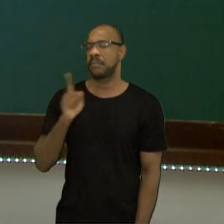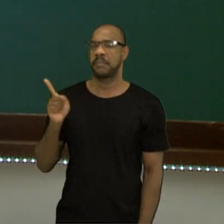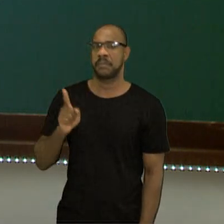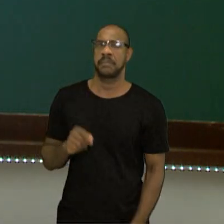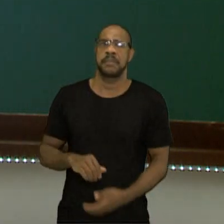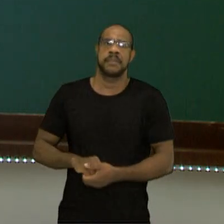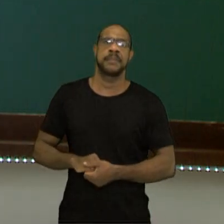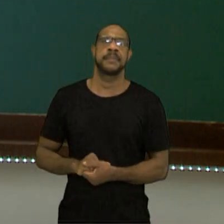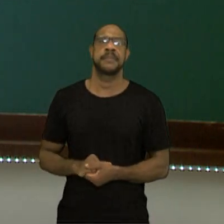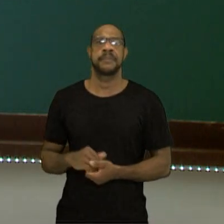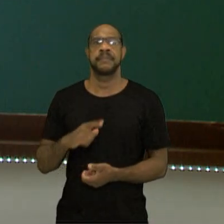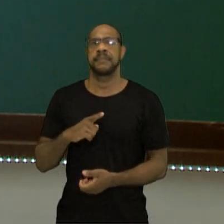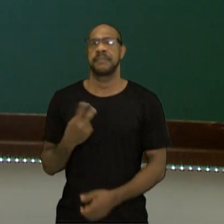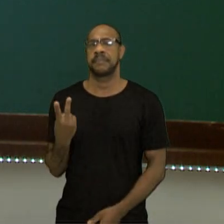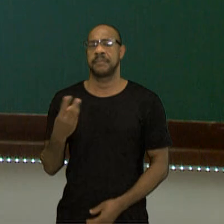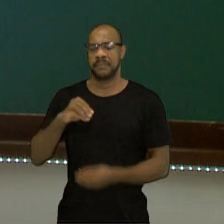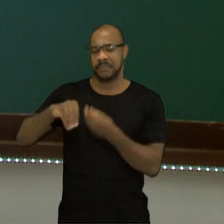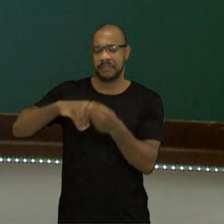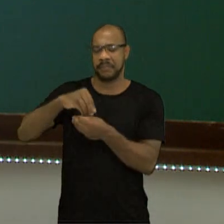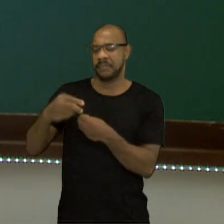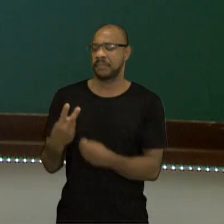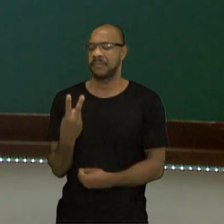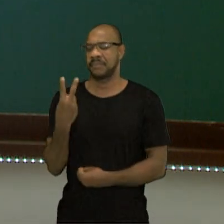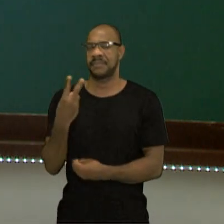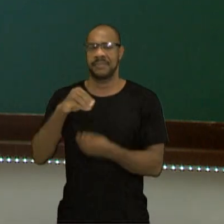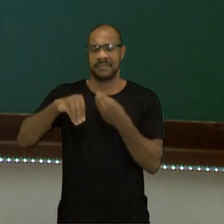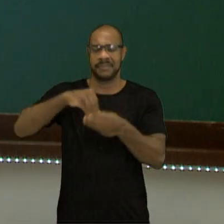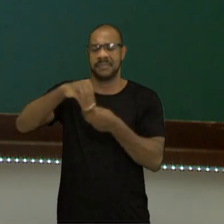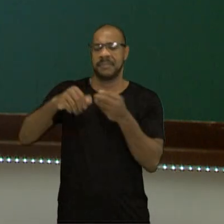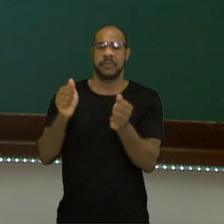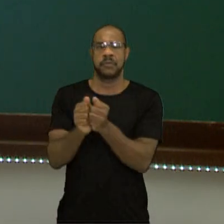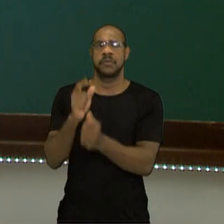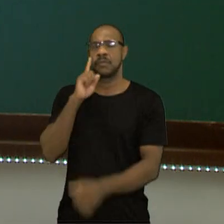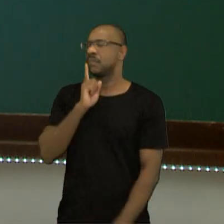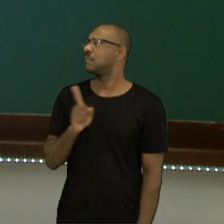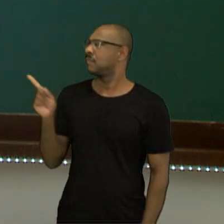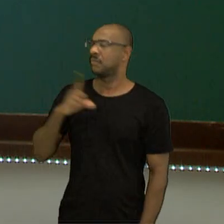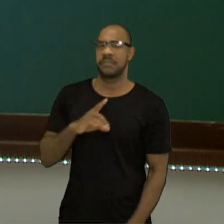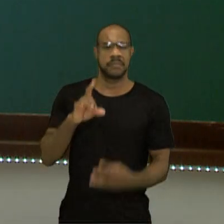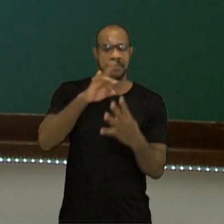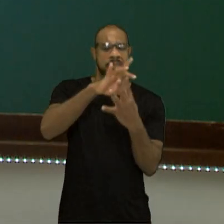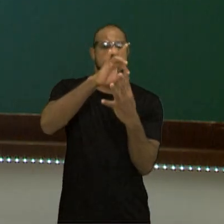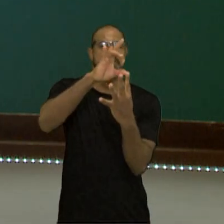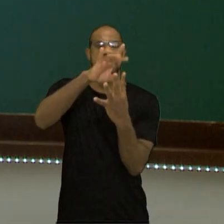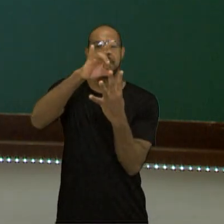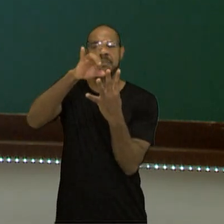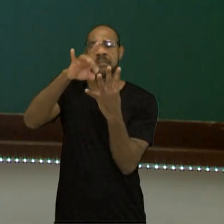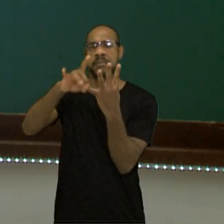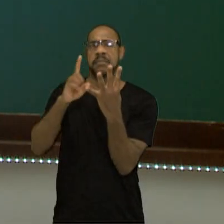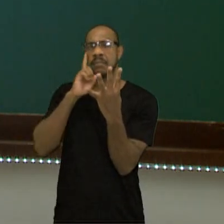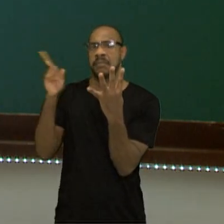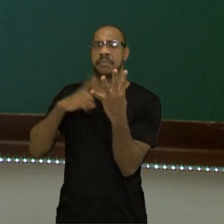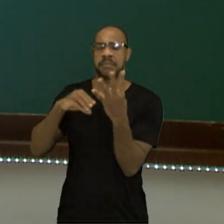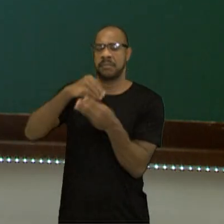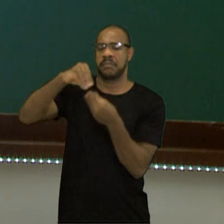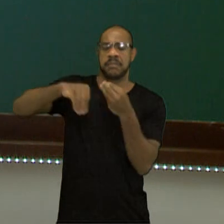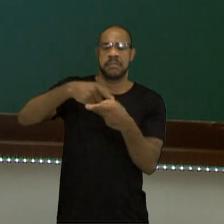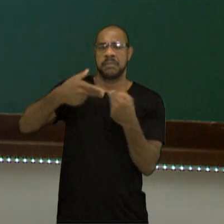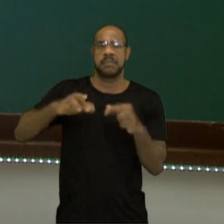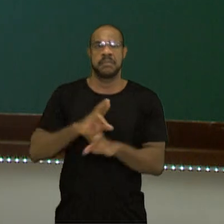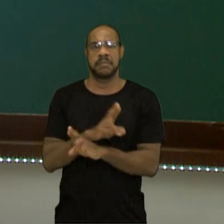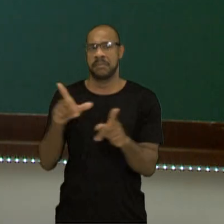oxigênio. Então, reparem que nesses quatro exemplos, em cada uma dessas substâncias, nós temos elementos químicos